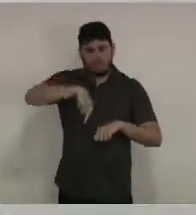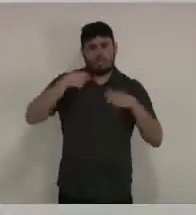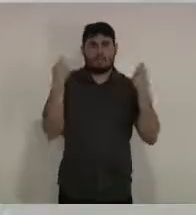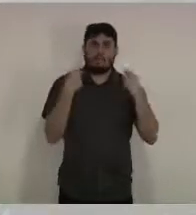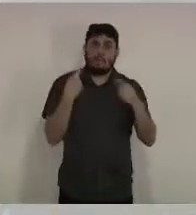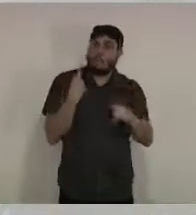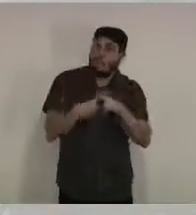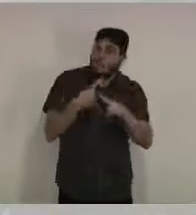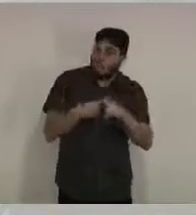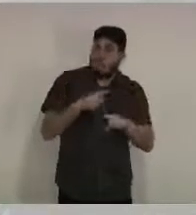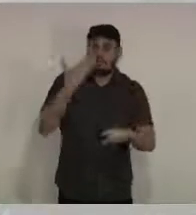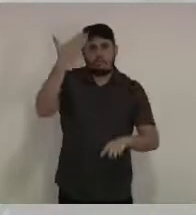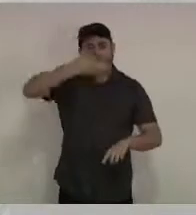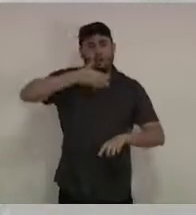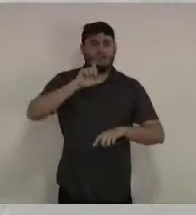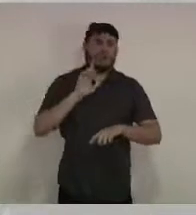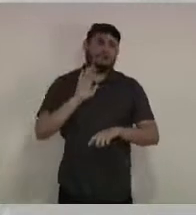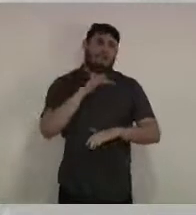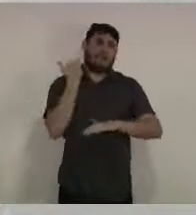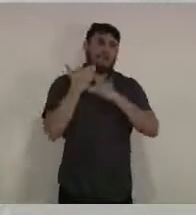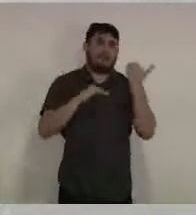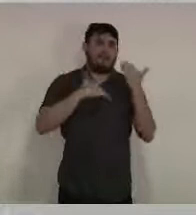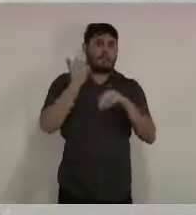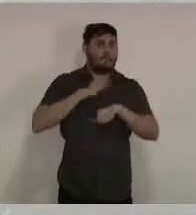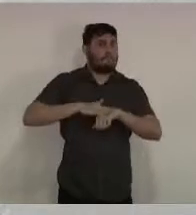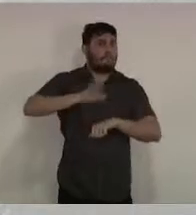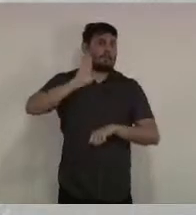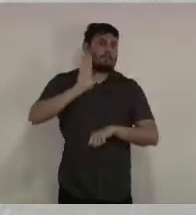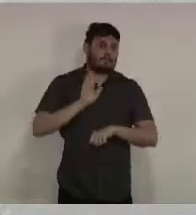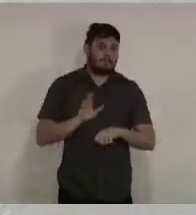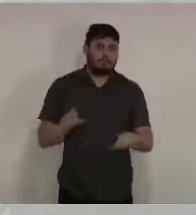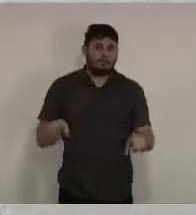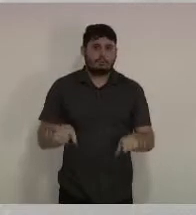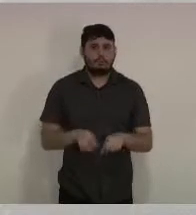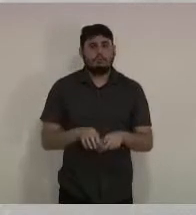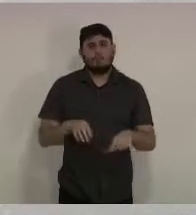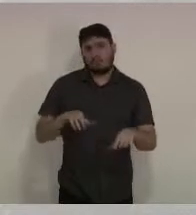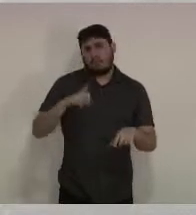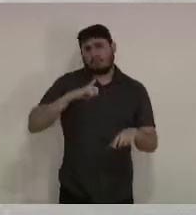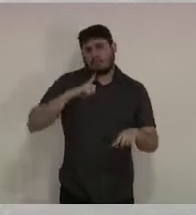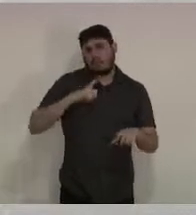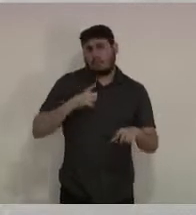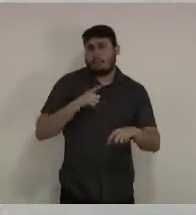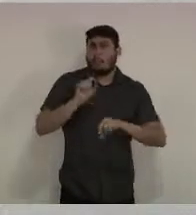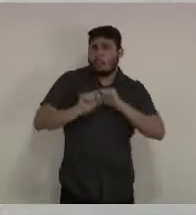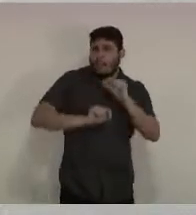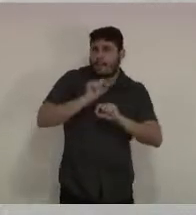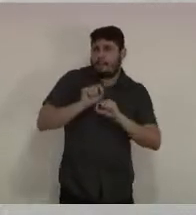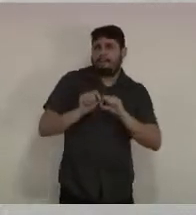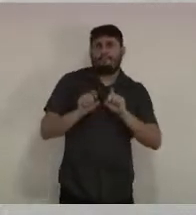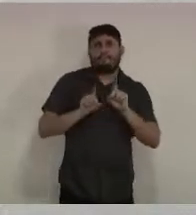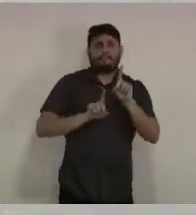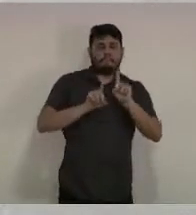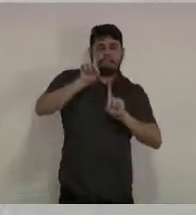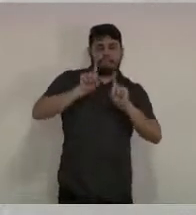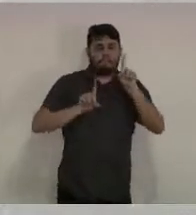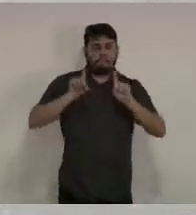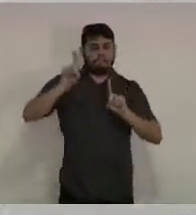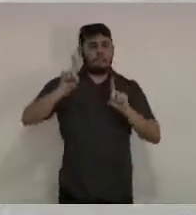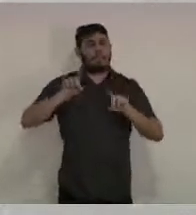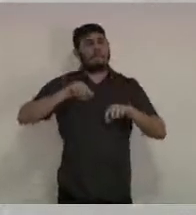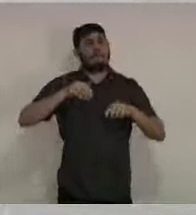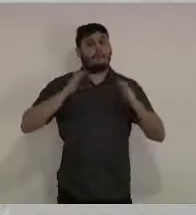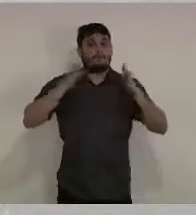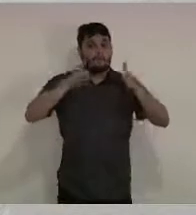com isolamento, a gente tem menos ocorrência por dia no início de abril, e isso foi dado justamente às medidas de isolamento